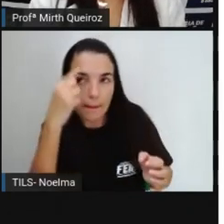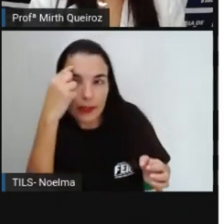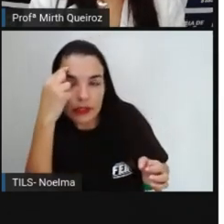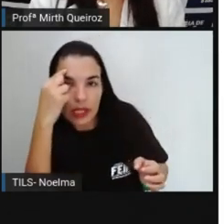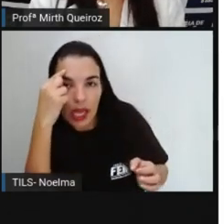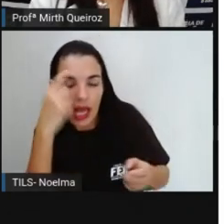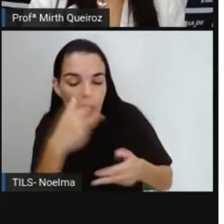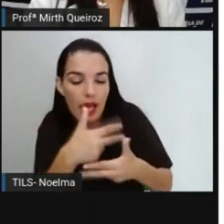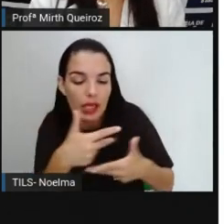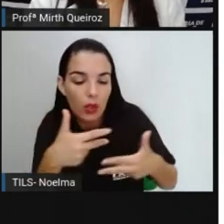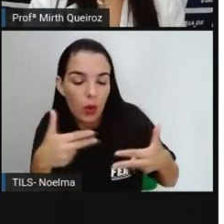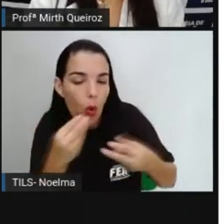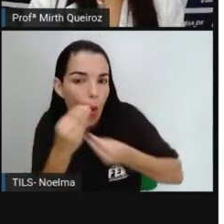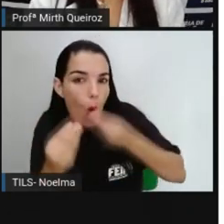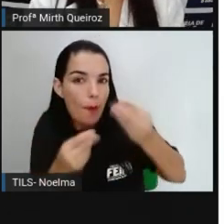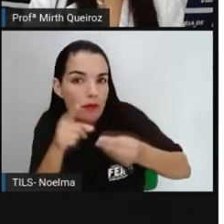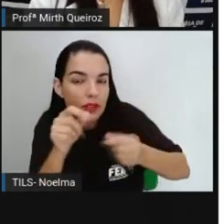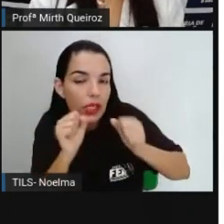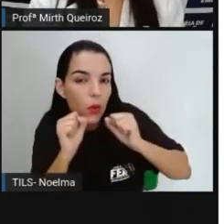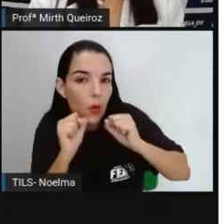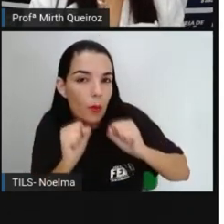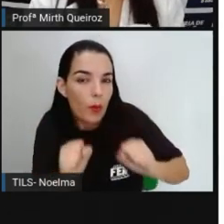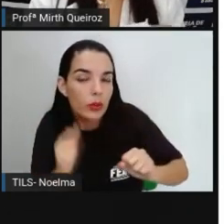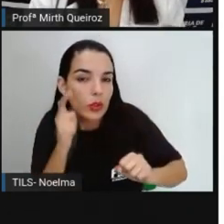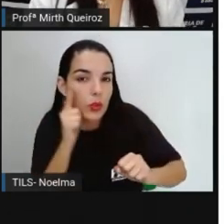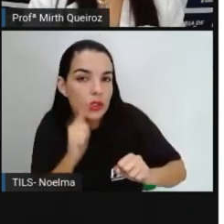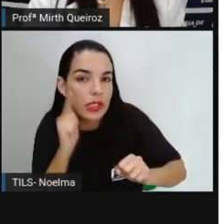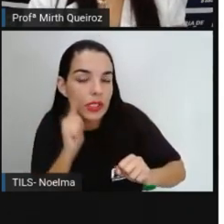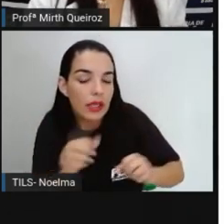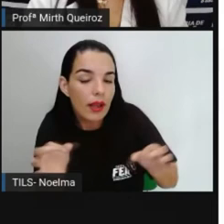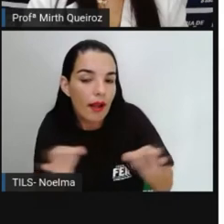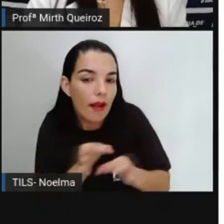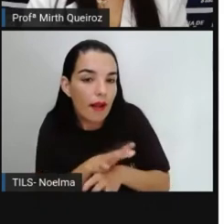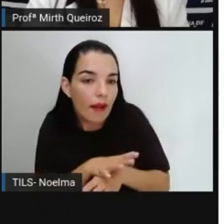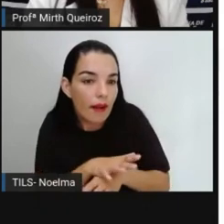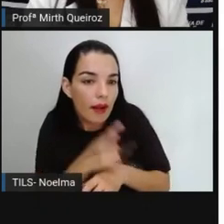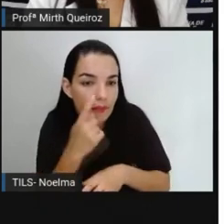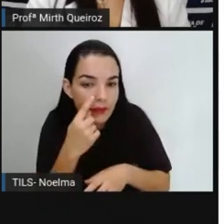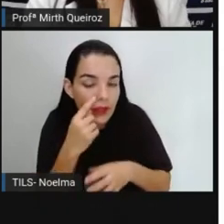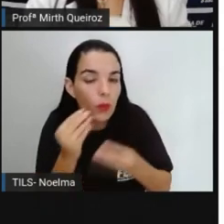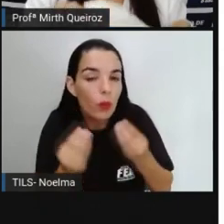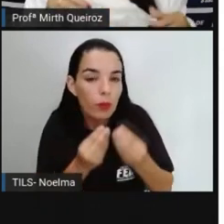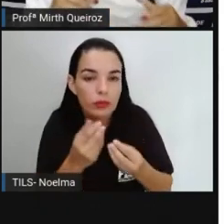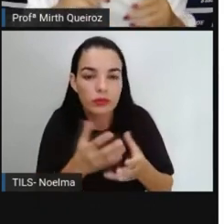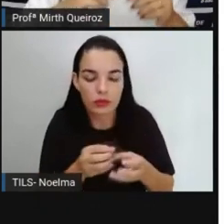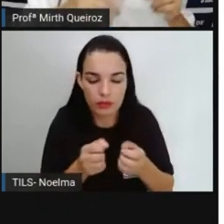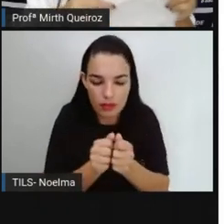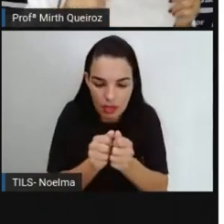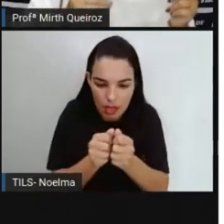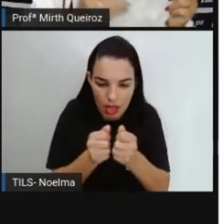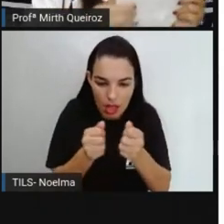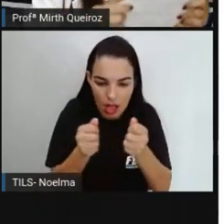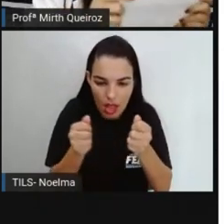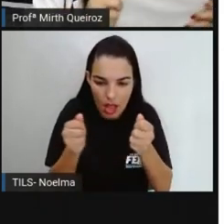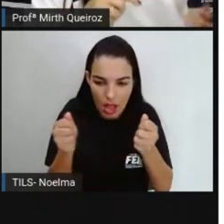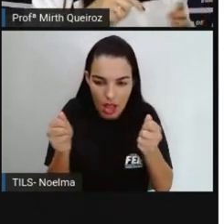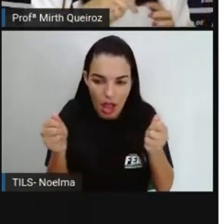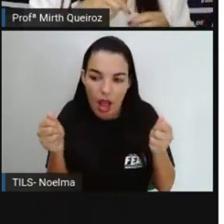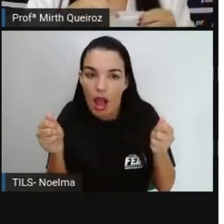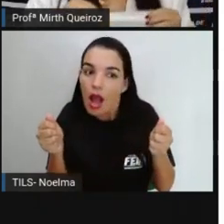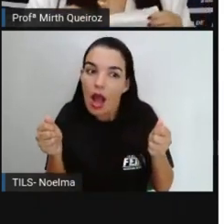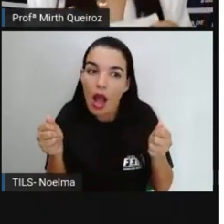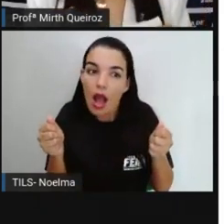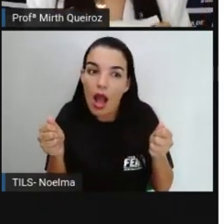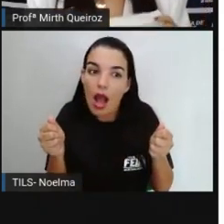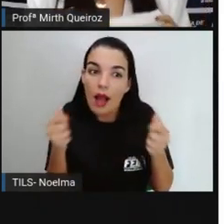Esse problema Certo? E aí a gente começa A desamassar Desamassar Desamassar E a gente nota Que embora